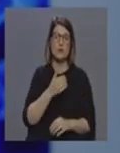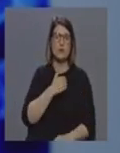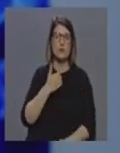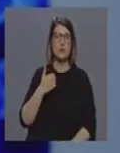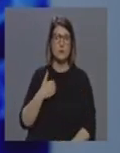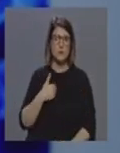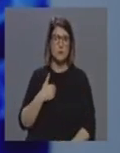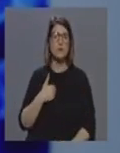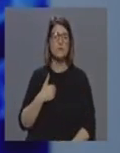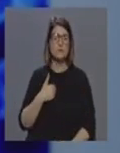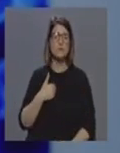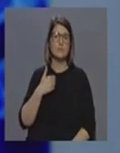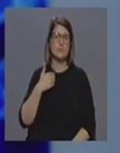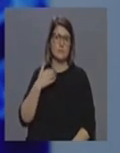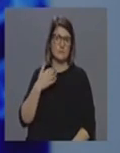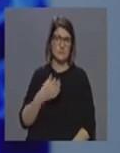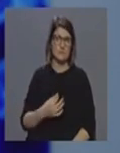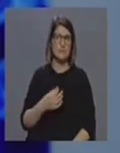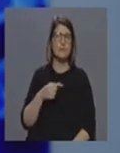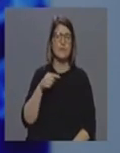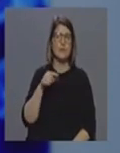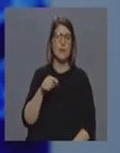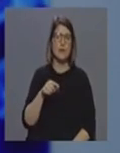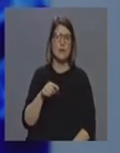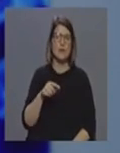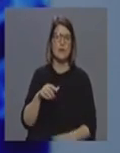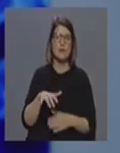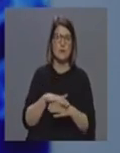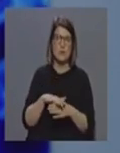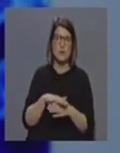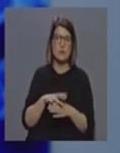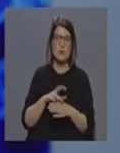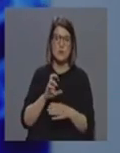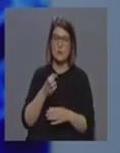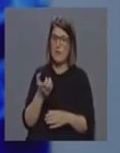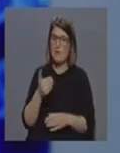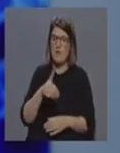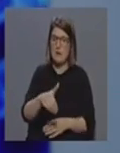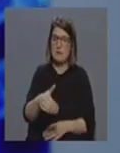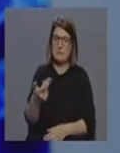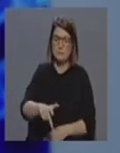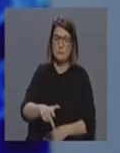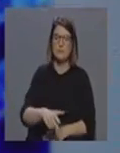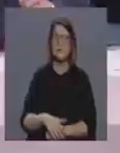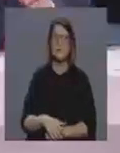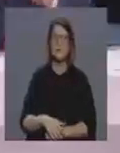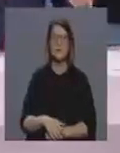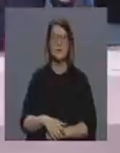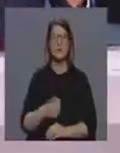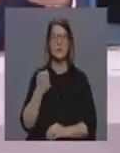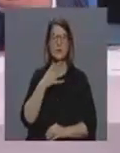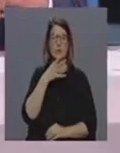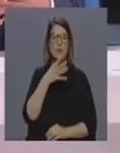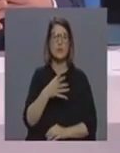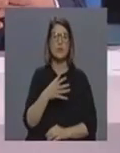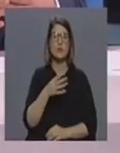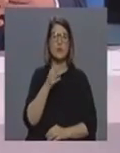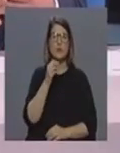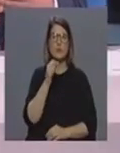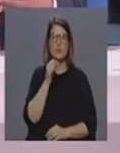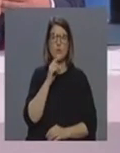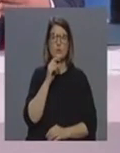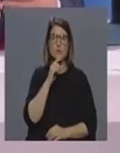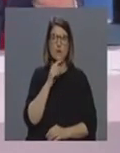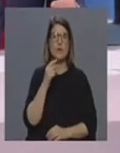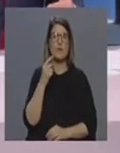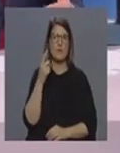entretanto, efetivamente, estamos cada vez mais perto, entretanto, de ter os primeiros casos aqui na região. Há pouco referia que, se calhar, havia o cenário de poder já estar